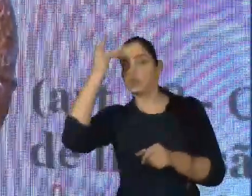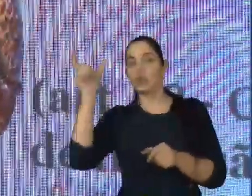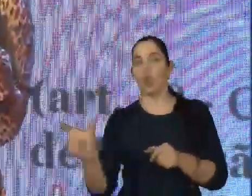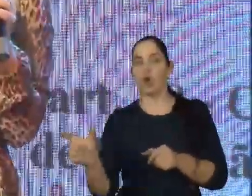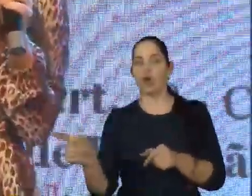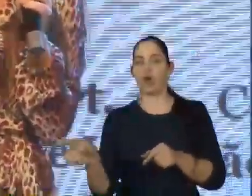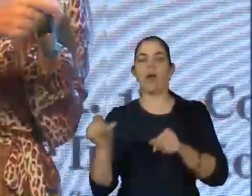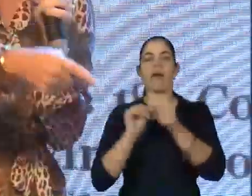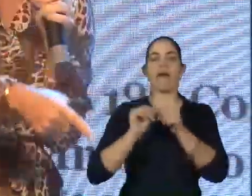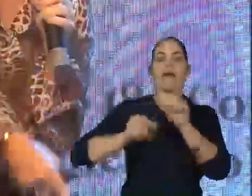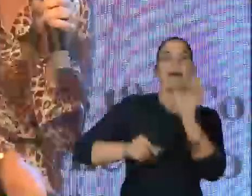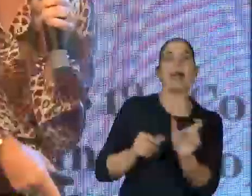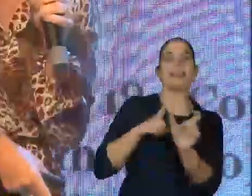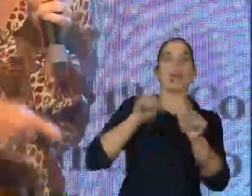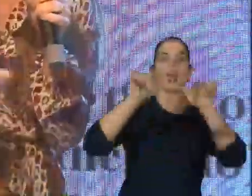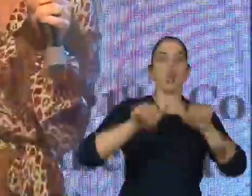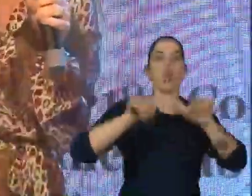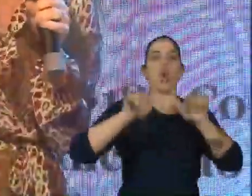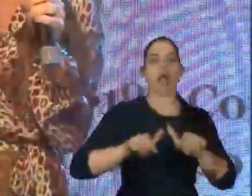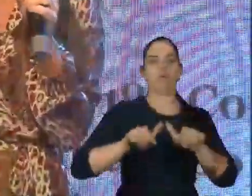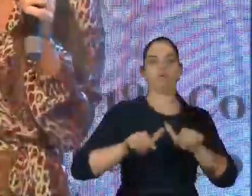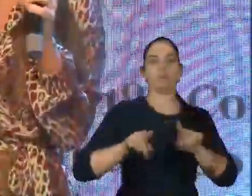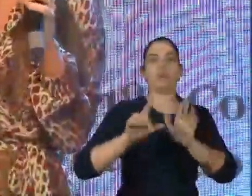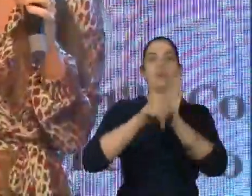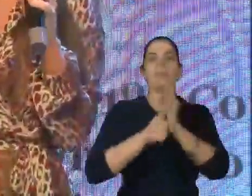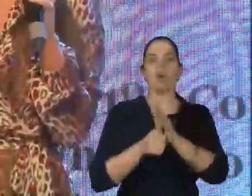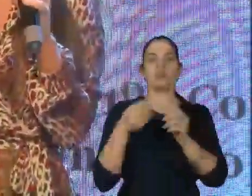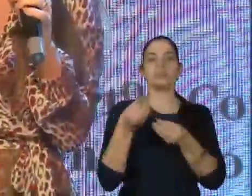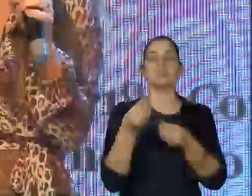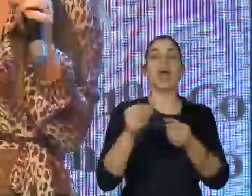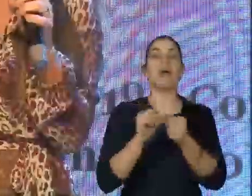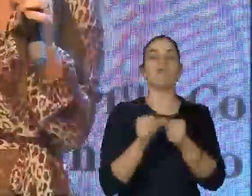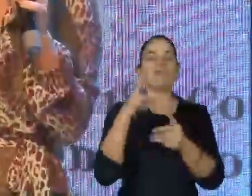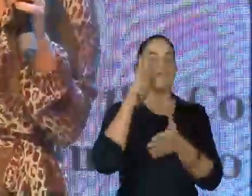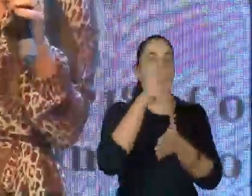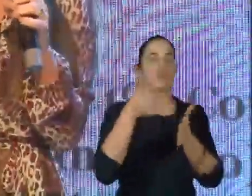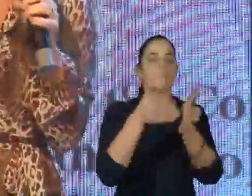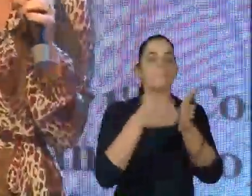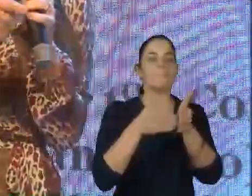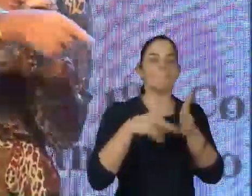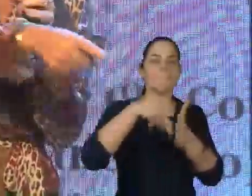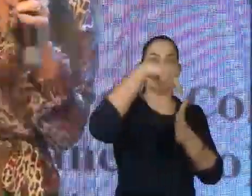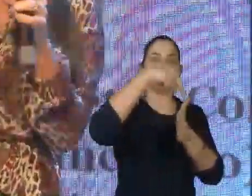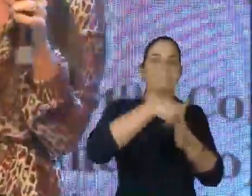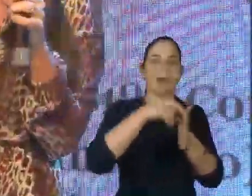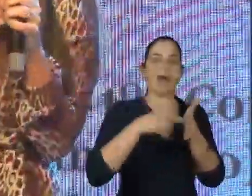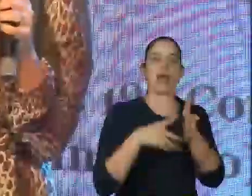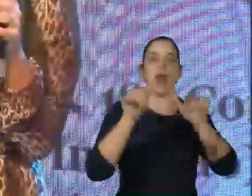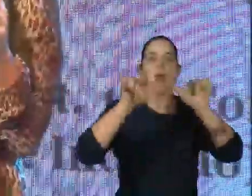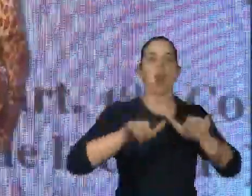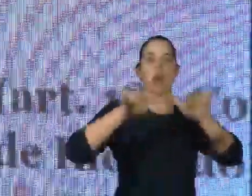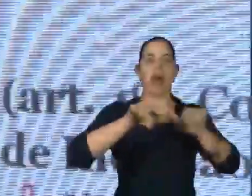indivíduo, ela está no ambiente. a partir do momento que eu encontro barreiras, eu tenho um local